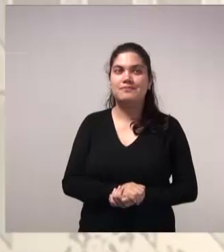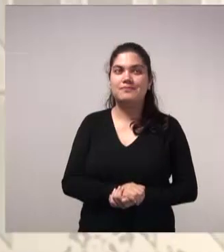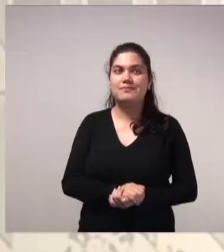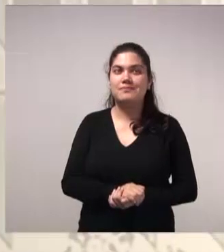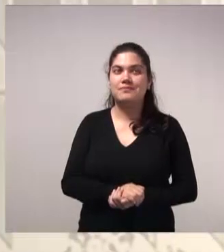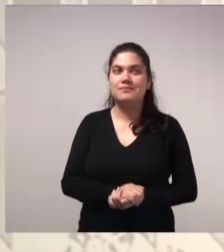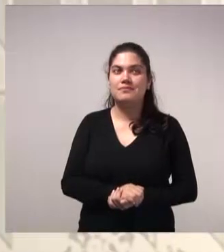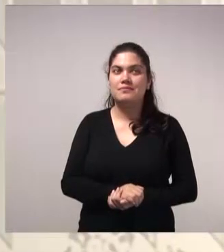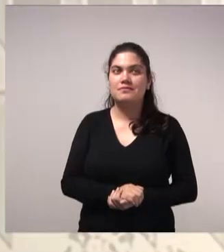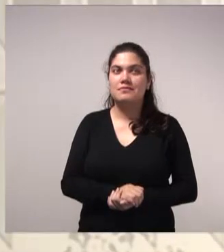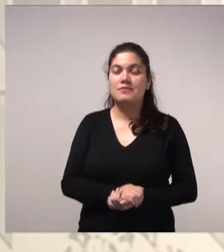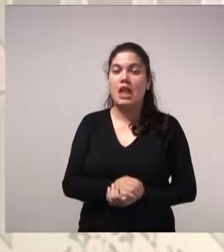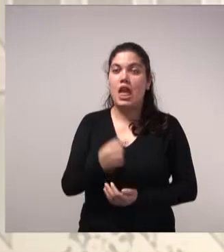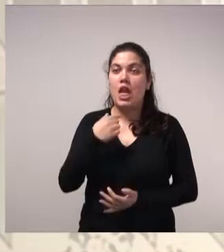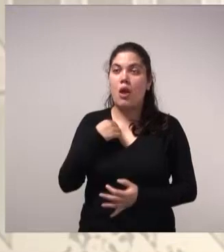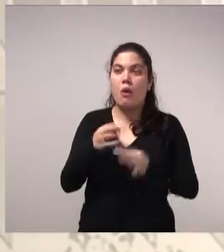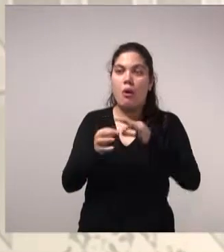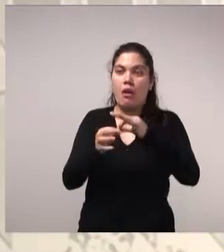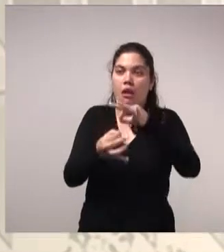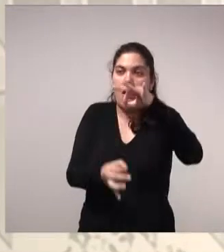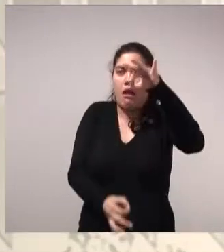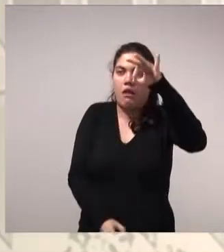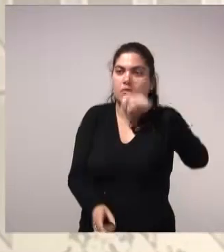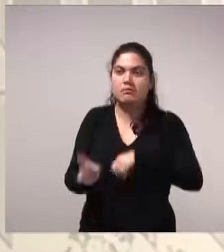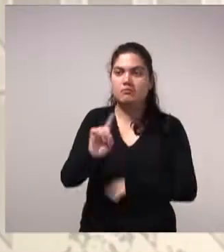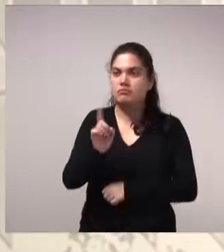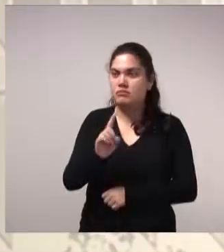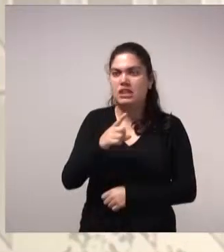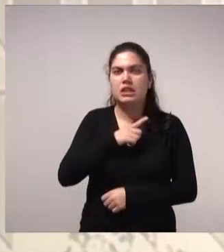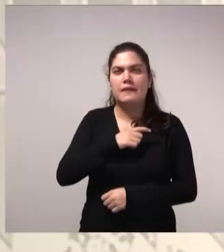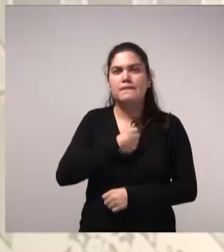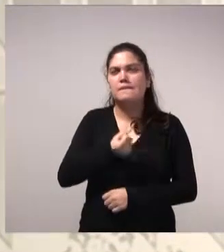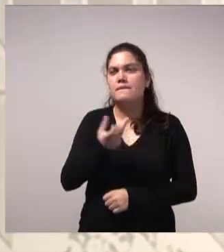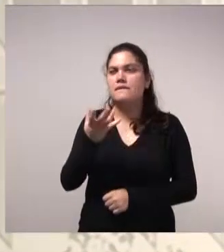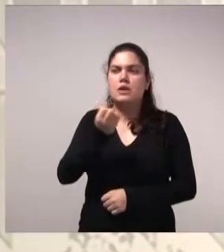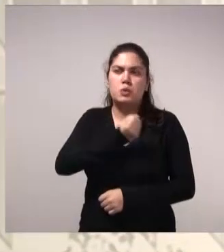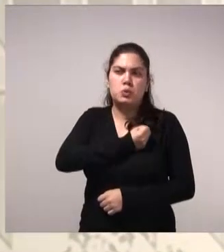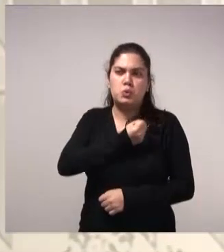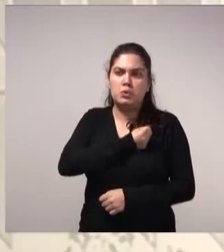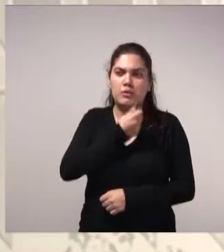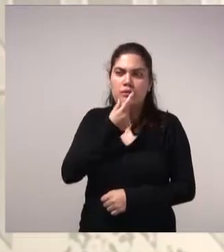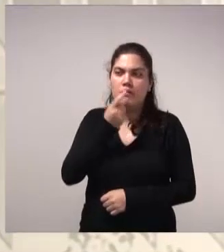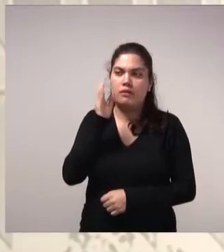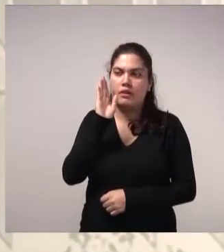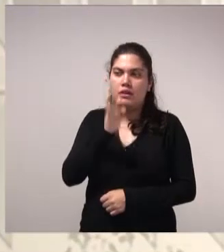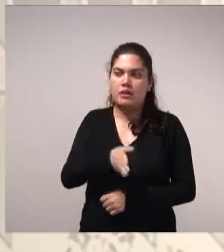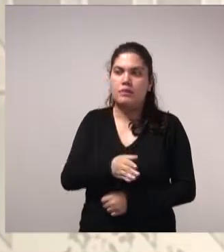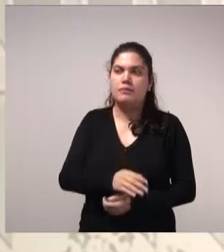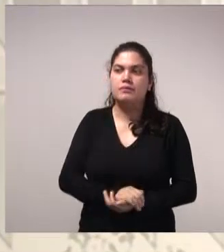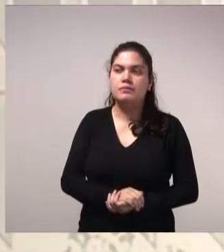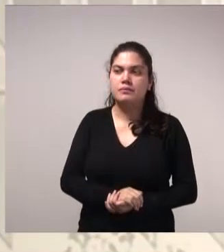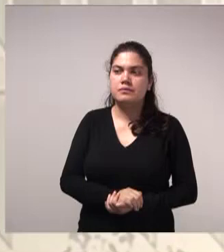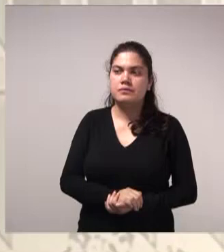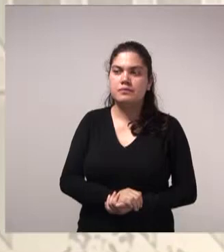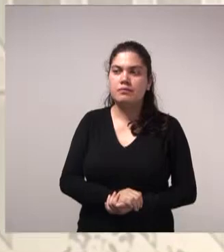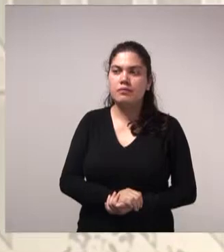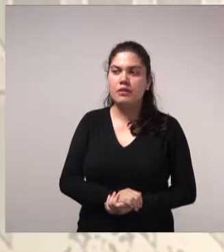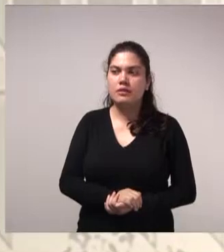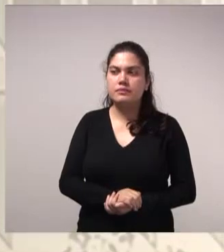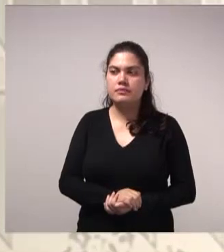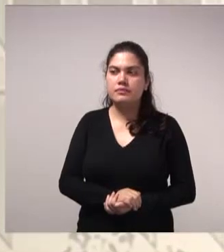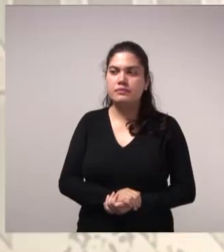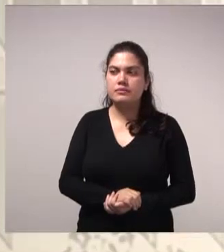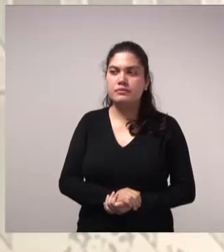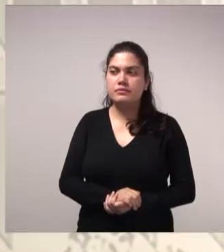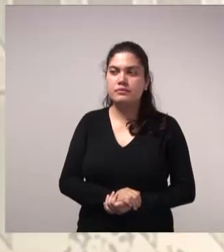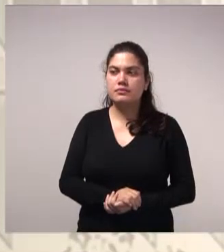Eu não vou demorar muito com isso, porque são muitos números, então vou direto ao assunto. Então, em geral, se todas as